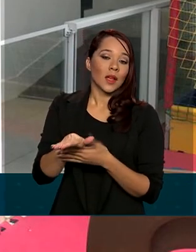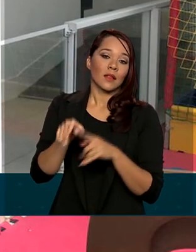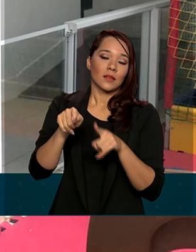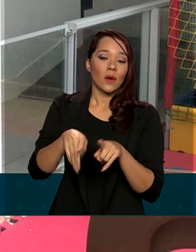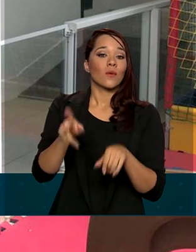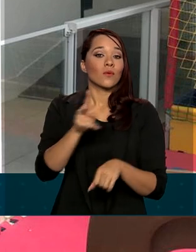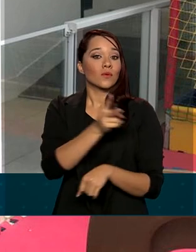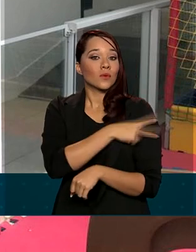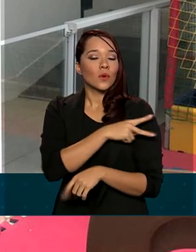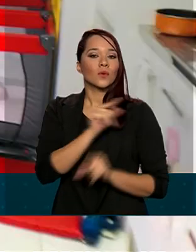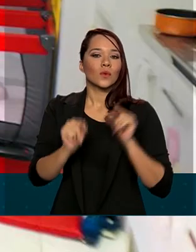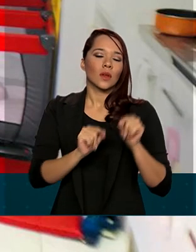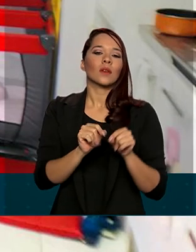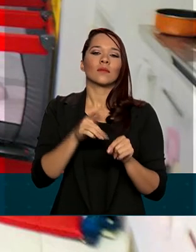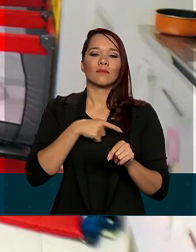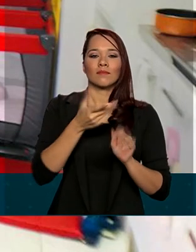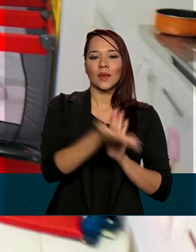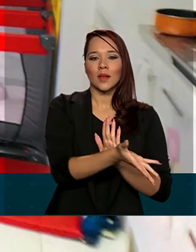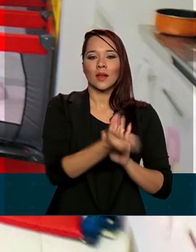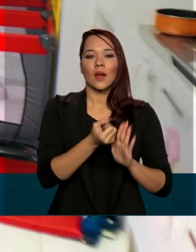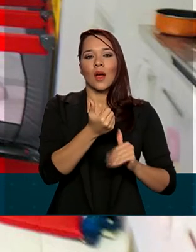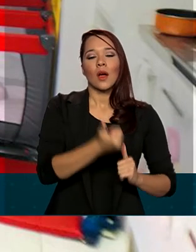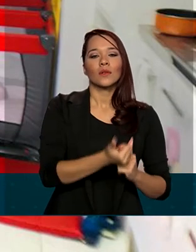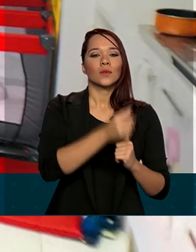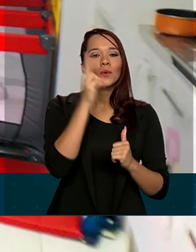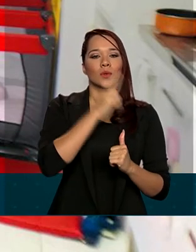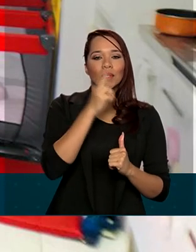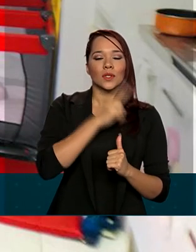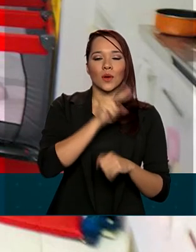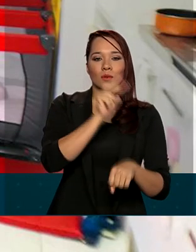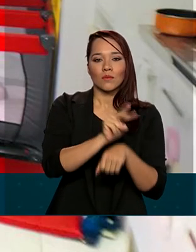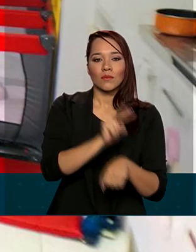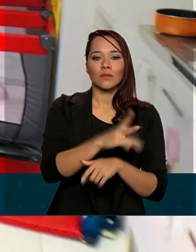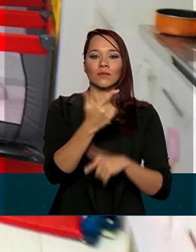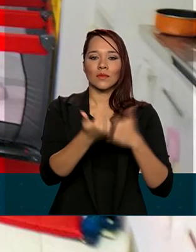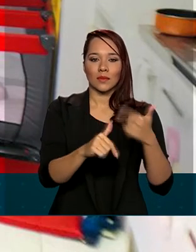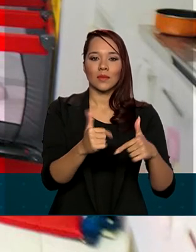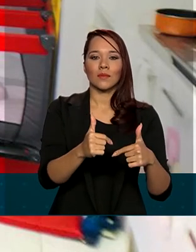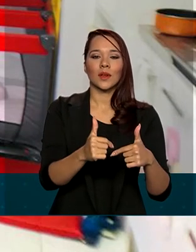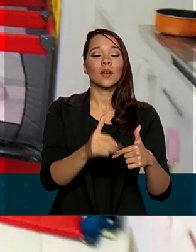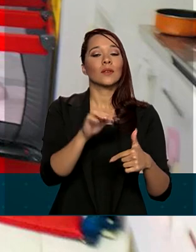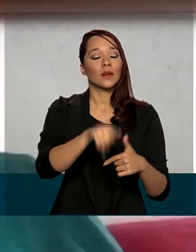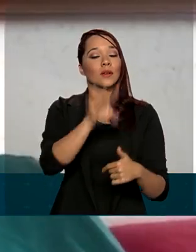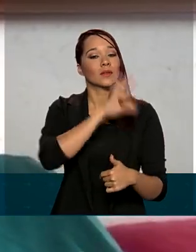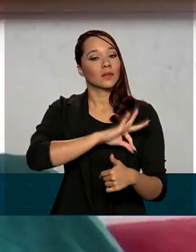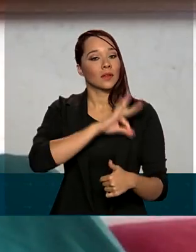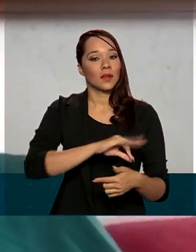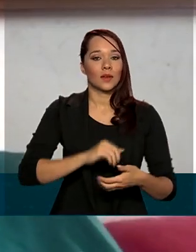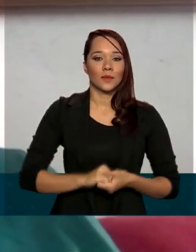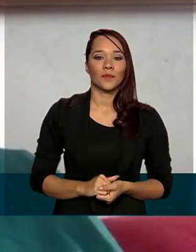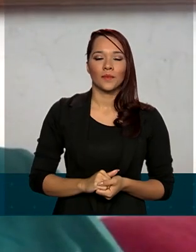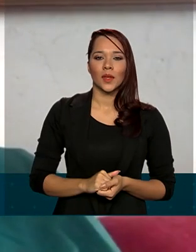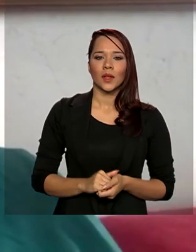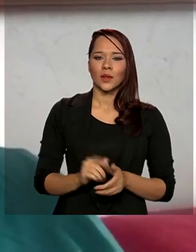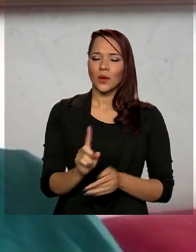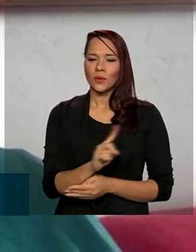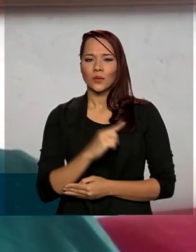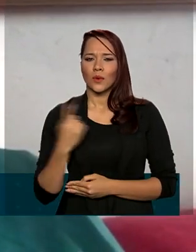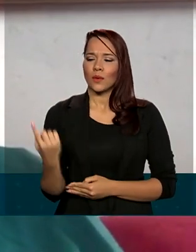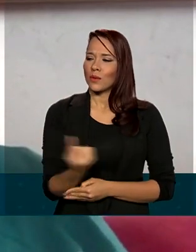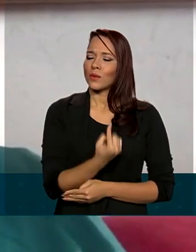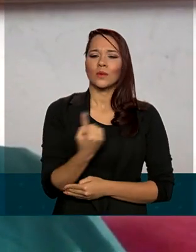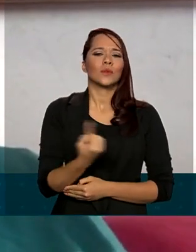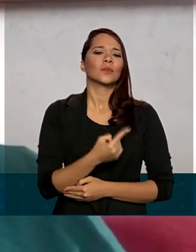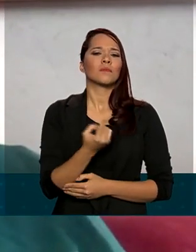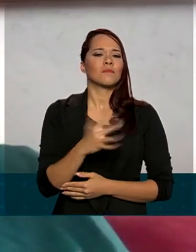os donos aderiram ao benefício emergencial de preservação do emprego e da renda. Todos os nossos funcionários, em